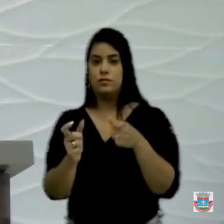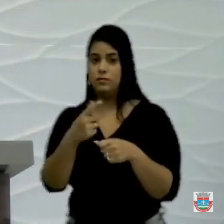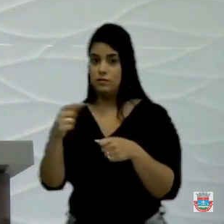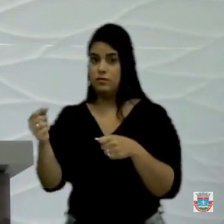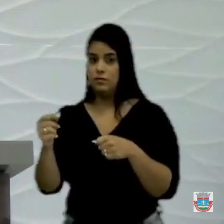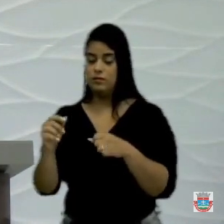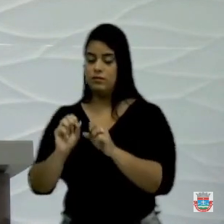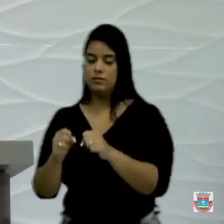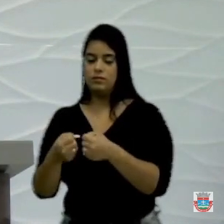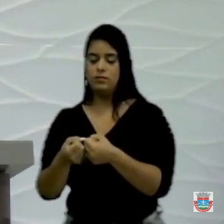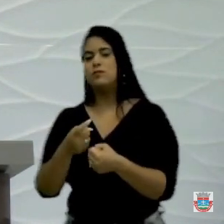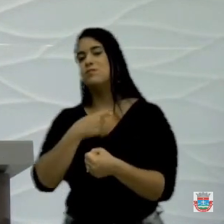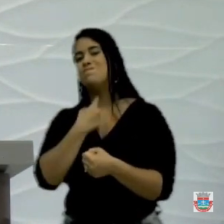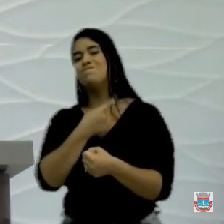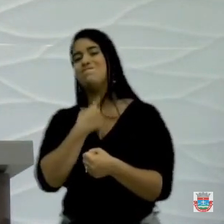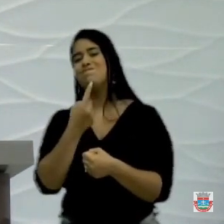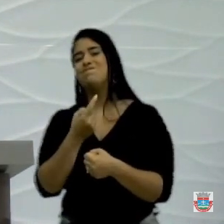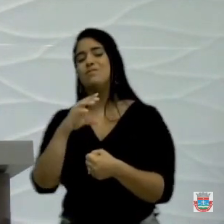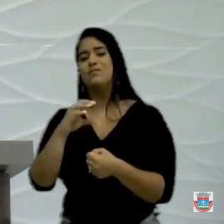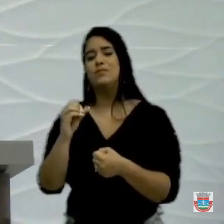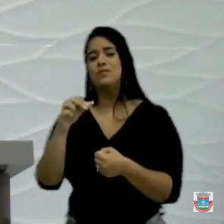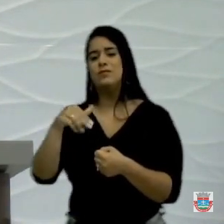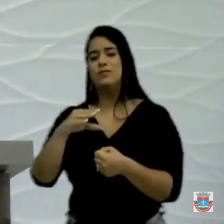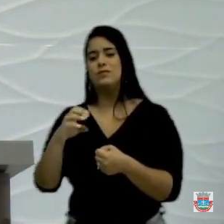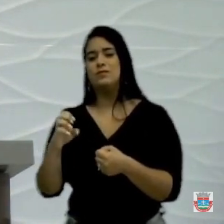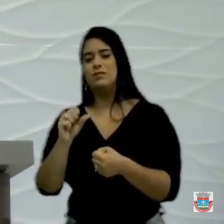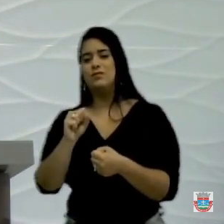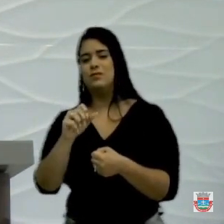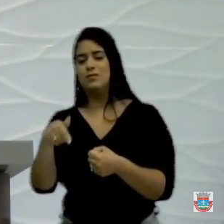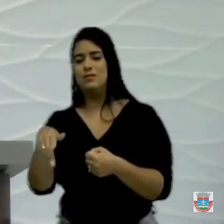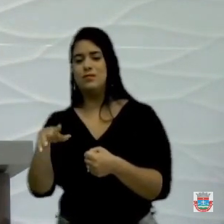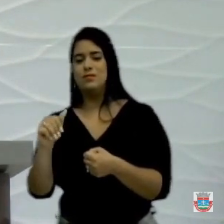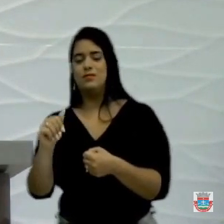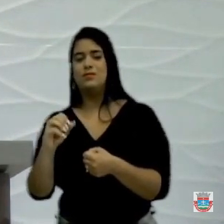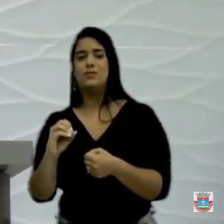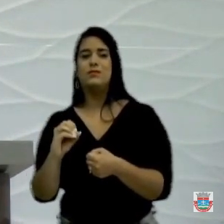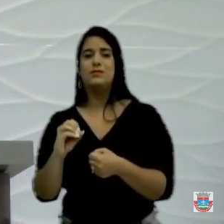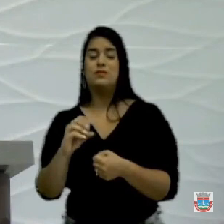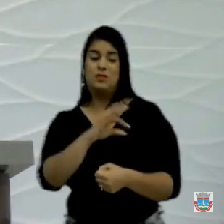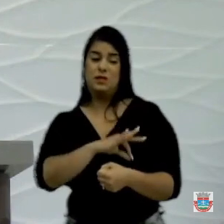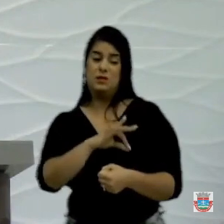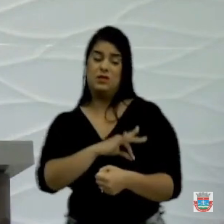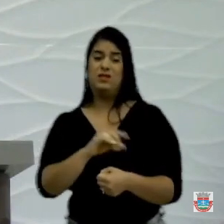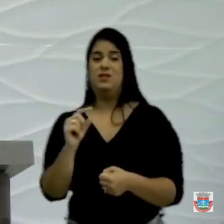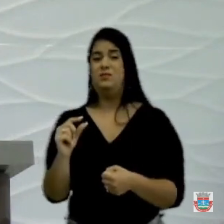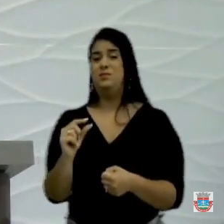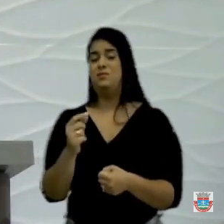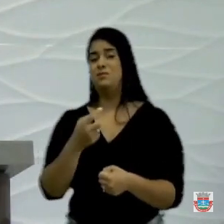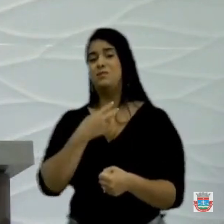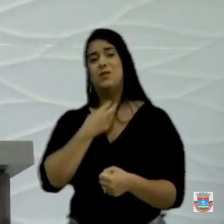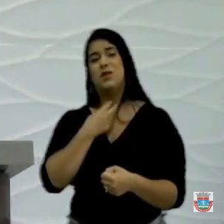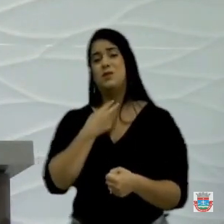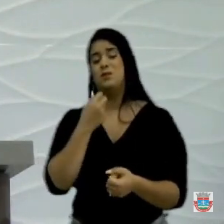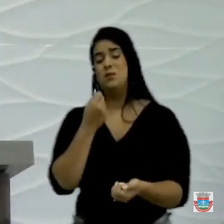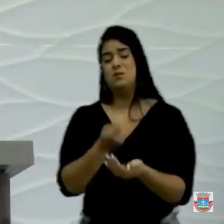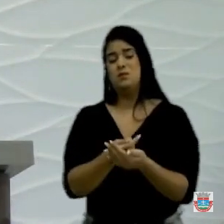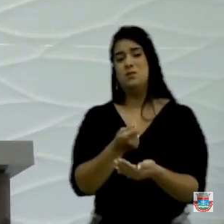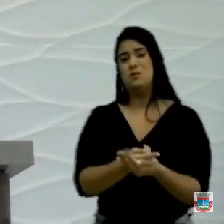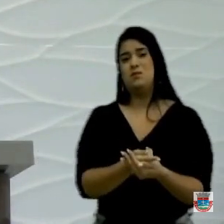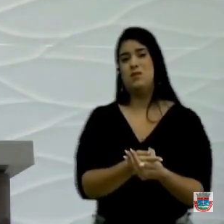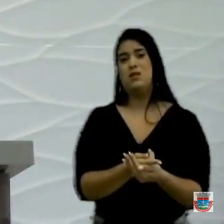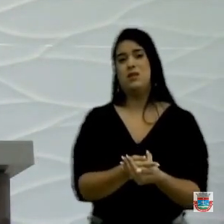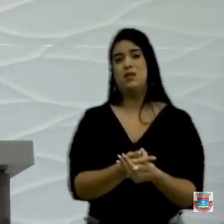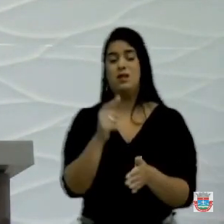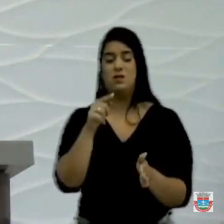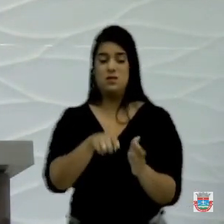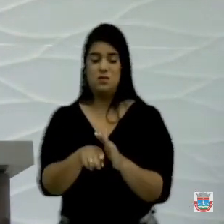estão conseguindo fazer uma concessão. Pessoas carentes, que ganham salário mínimo, que não podem pagar o exame de R$ R 600,